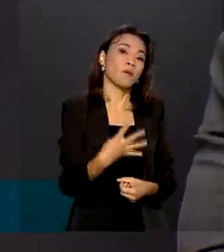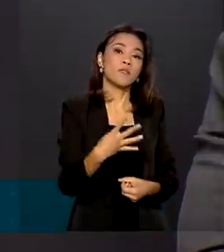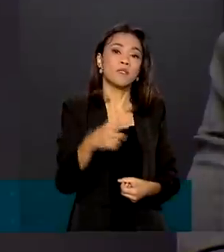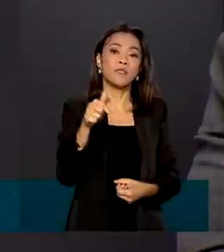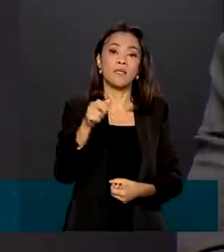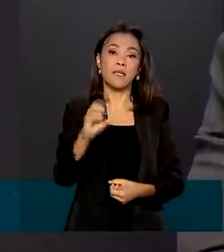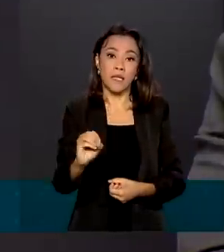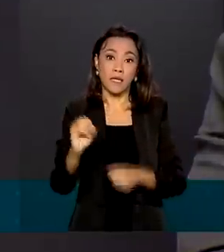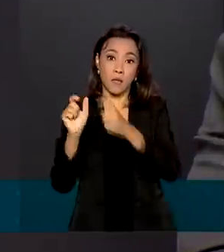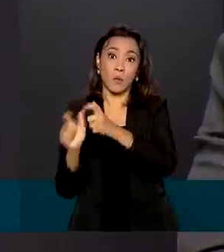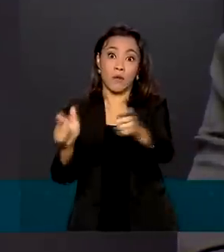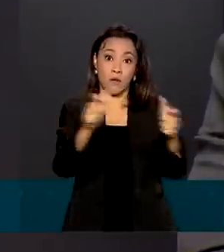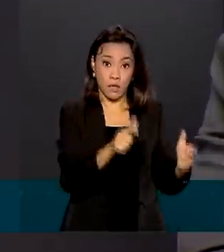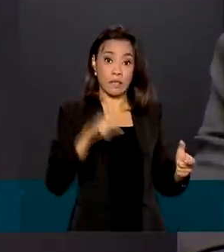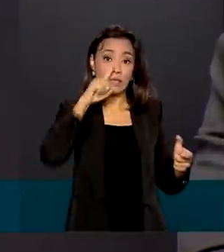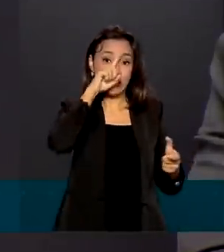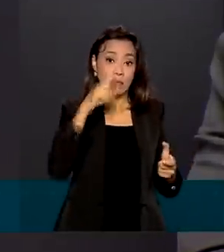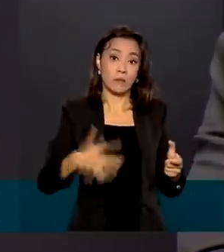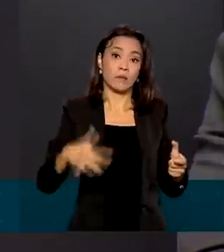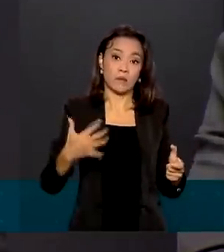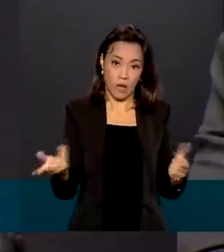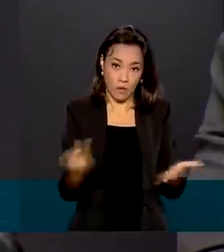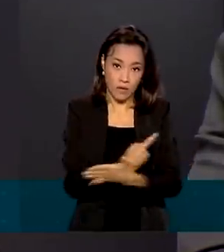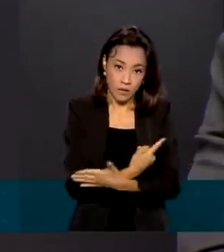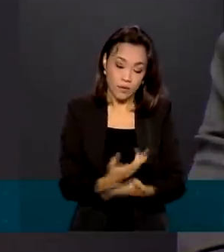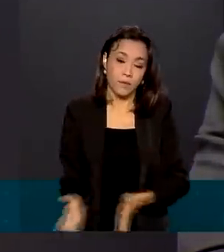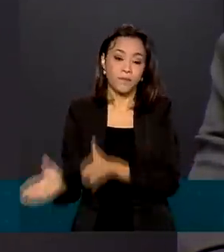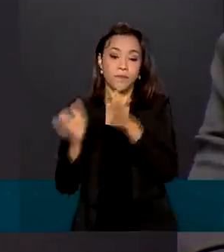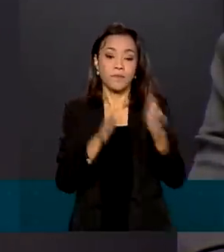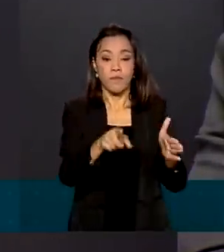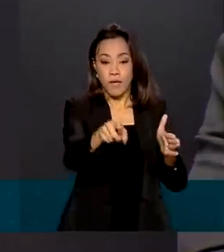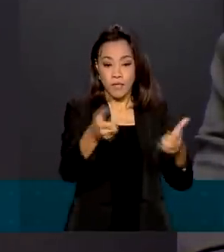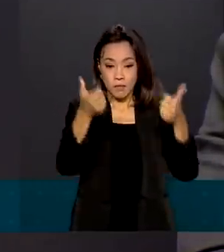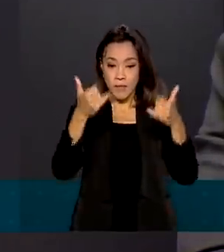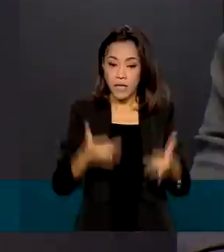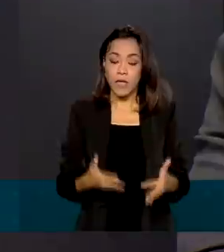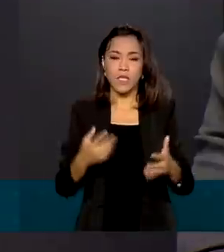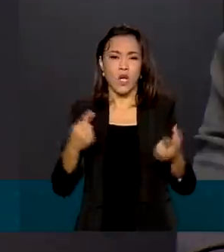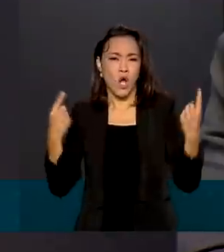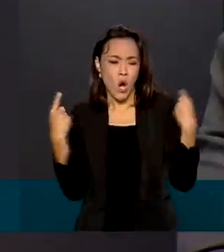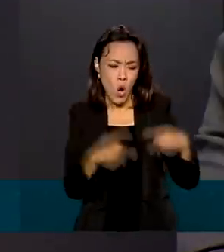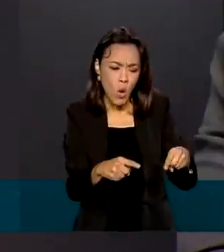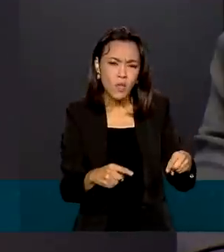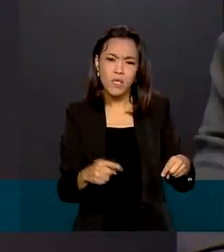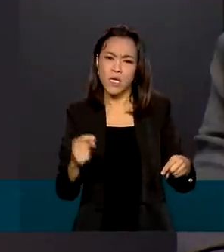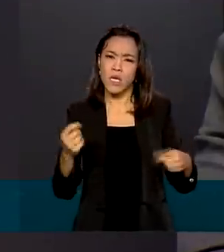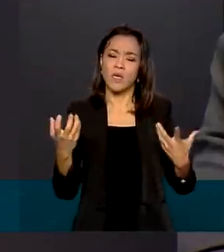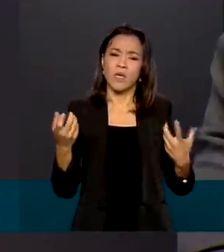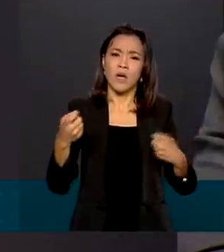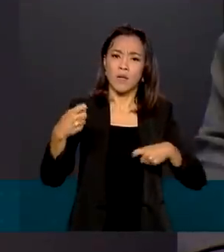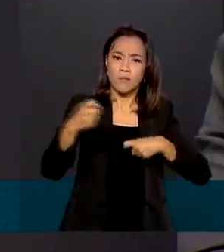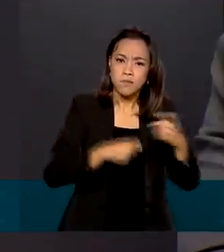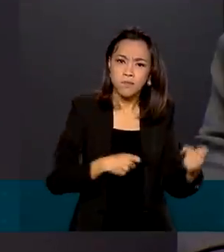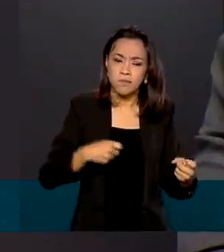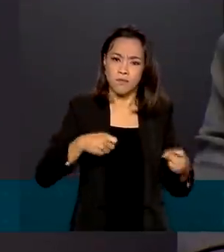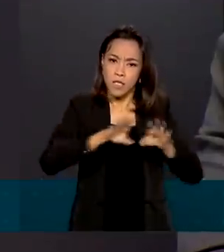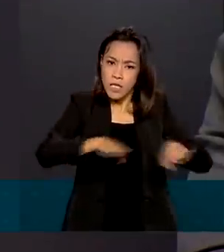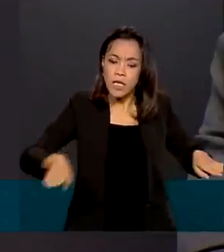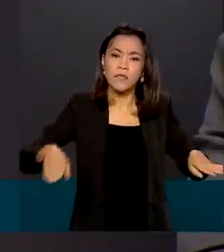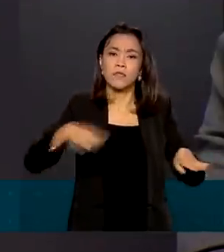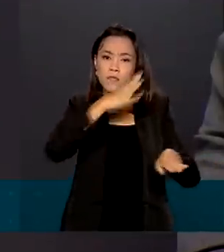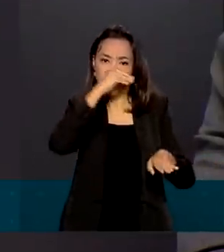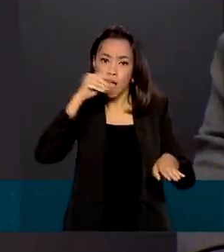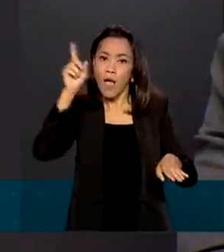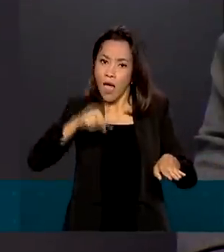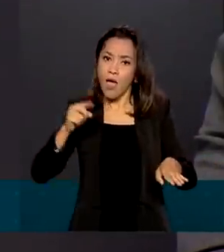críticos. O Ministro da Justiça e Segurança Pública afirmou que o combate à exploração infantil é prioridade do governo federal, com